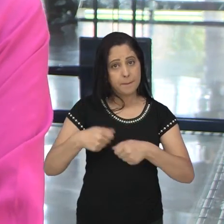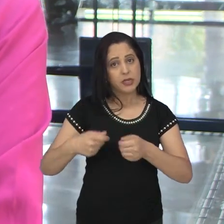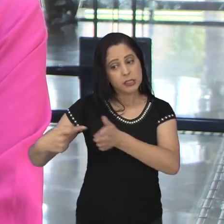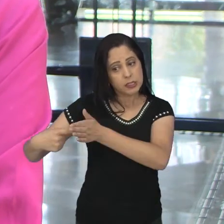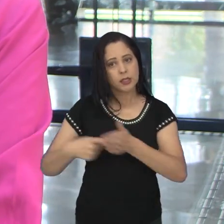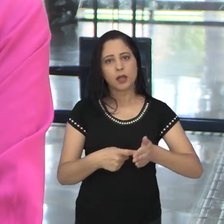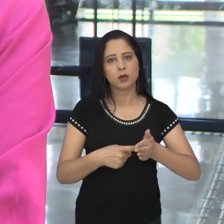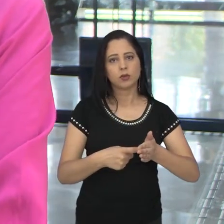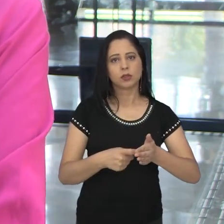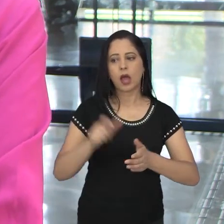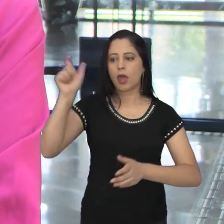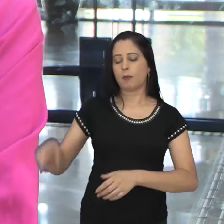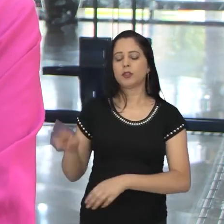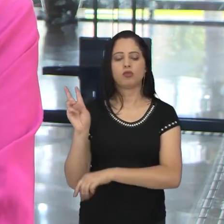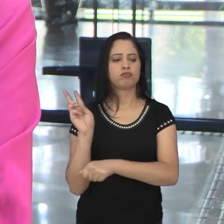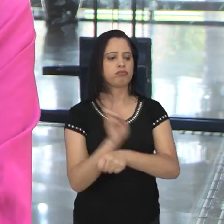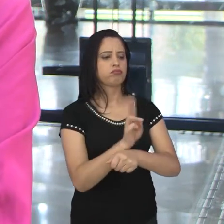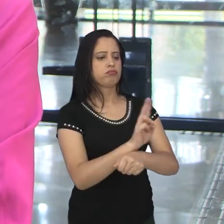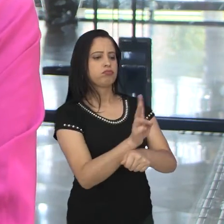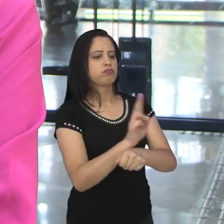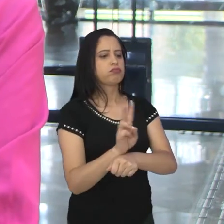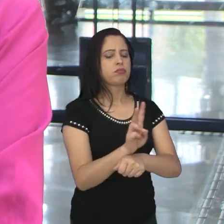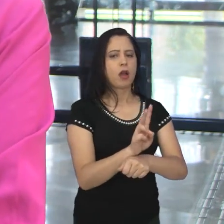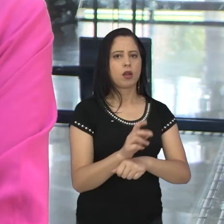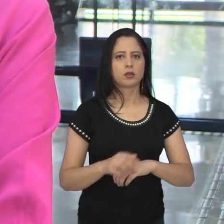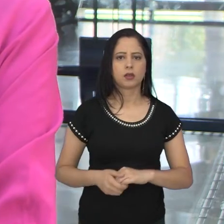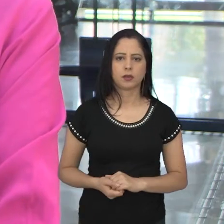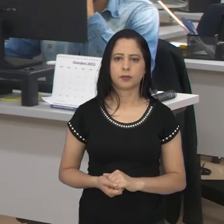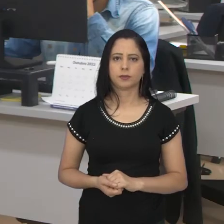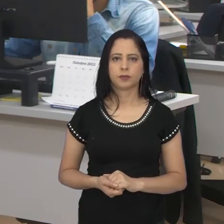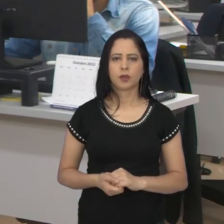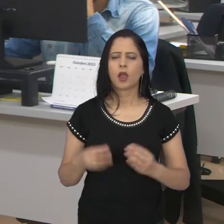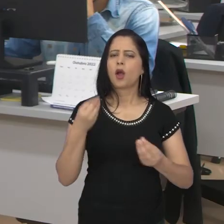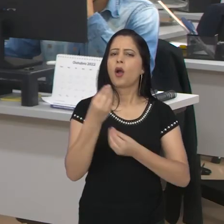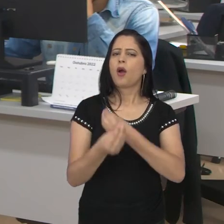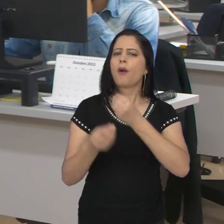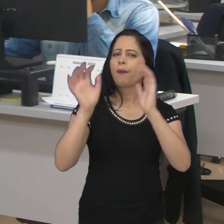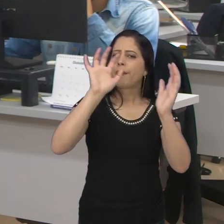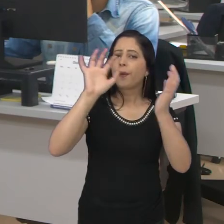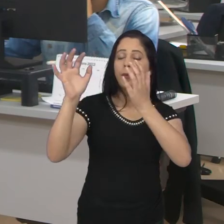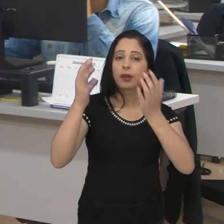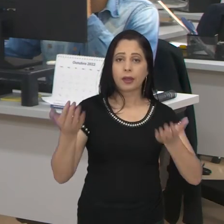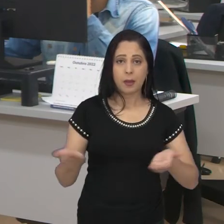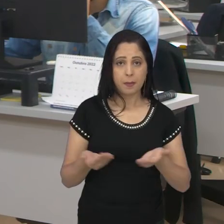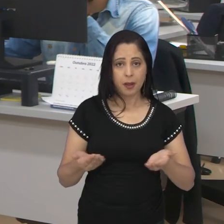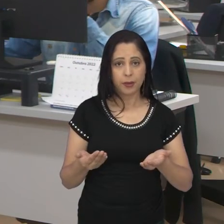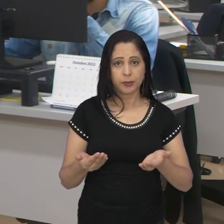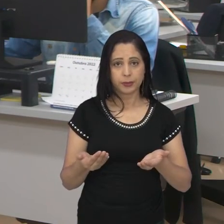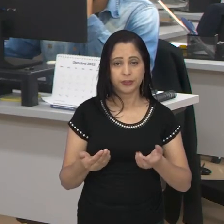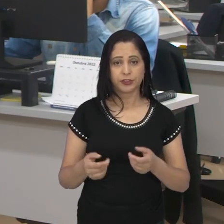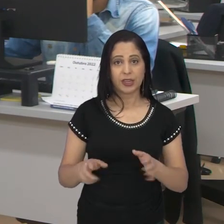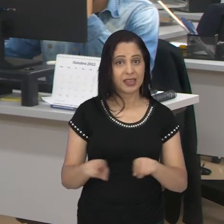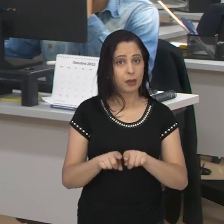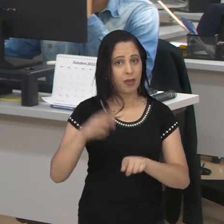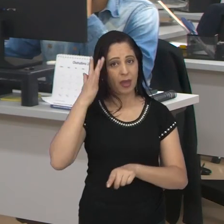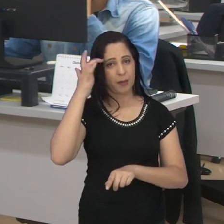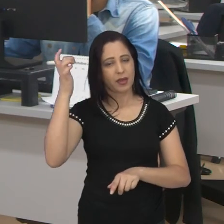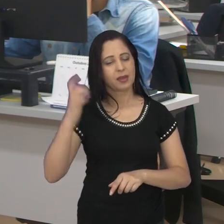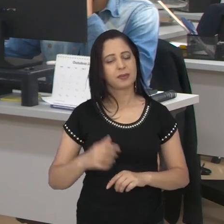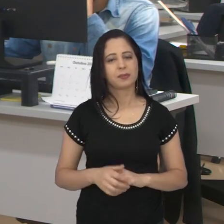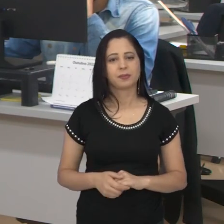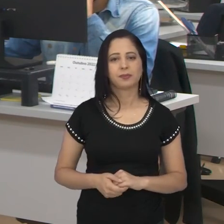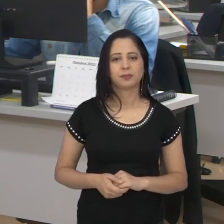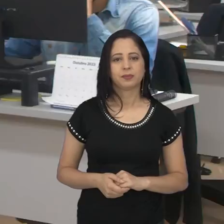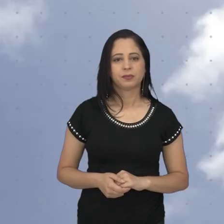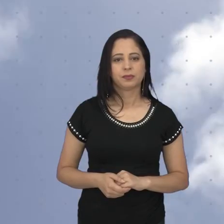a denúncia o fiscal vai e atua, faz a atuação, certo? E como será que vai ficar o tempo na tarde de hoje e também amanhã? Vamos